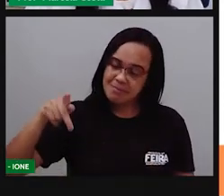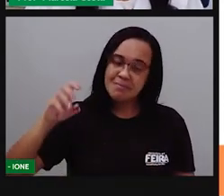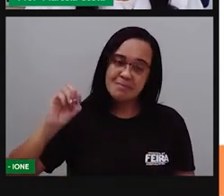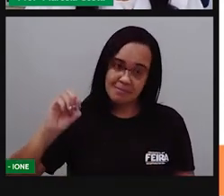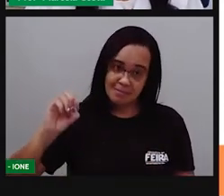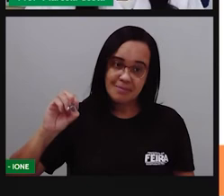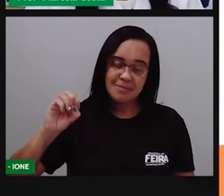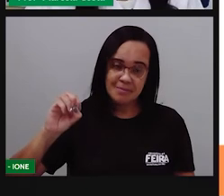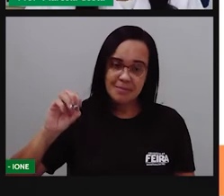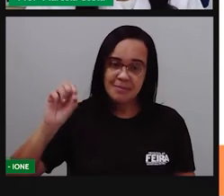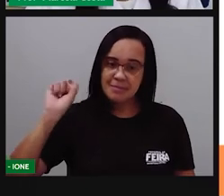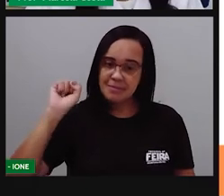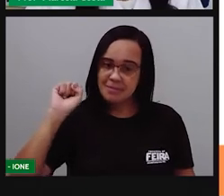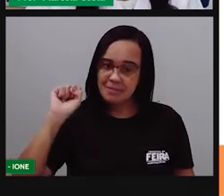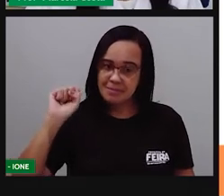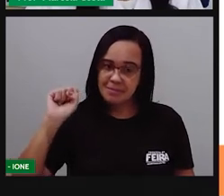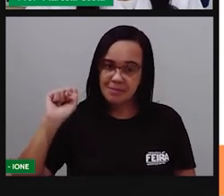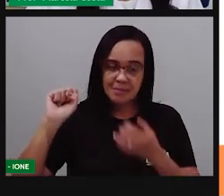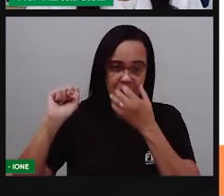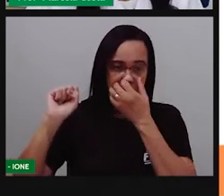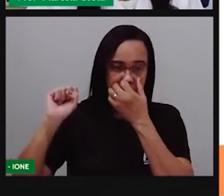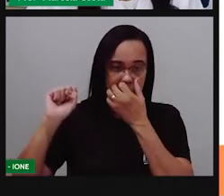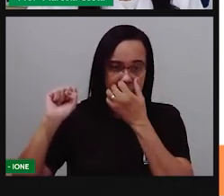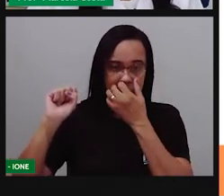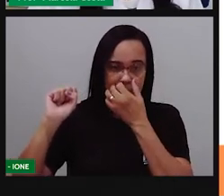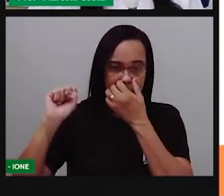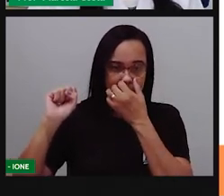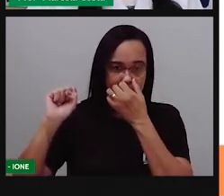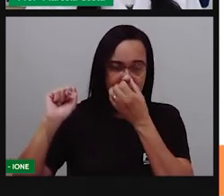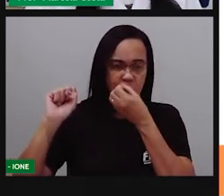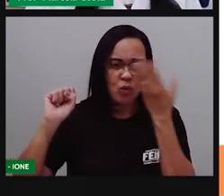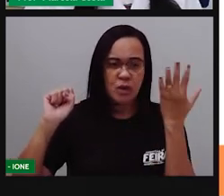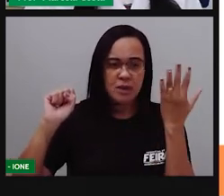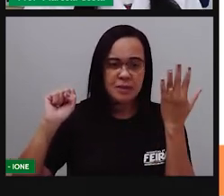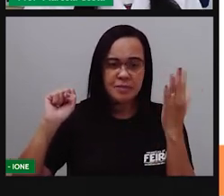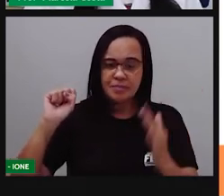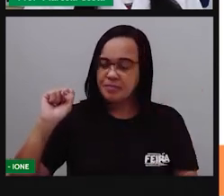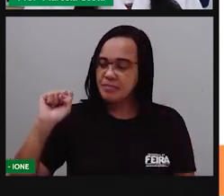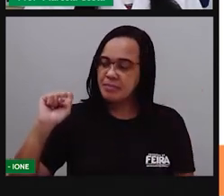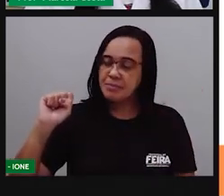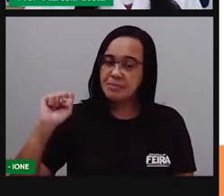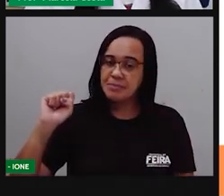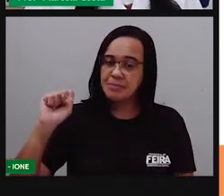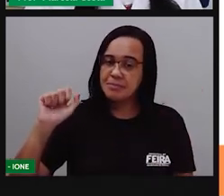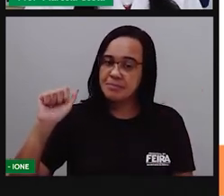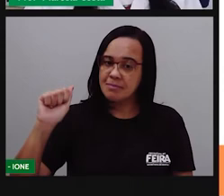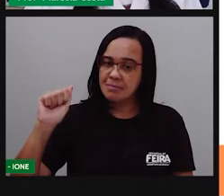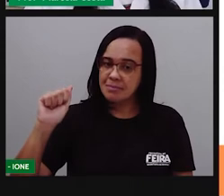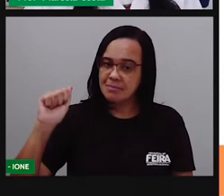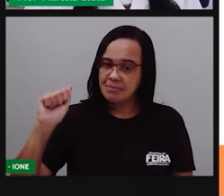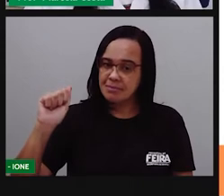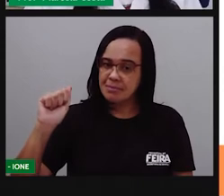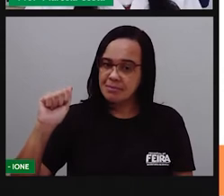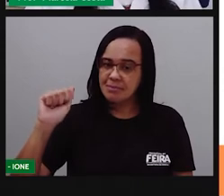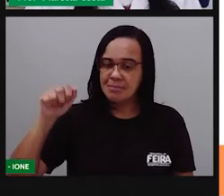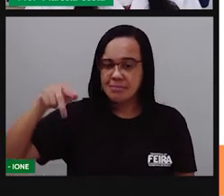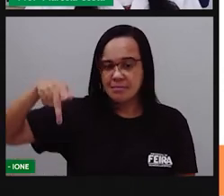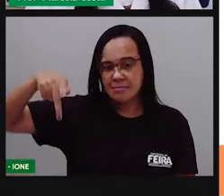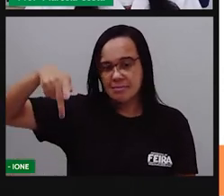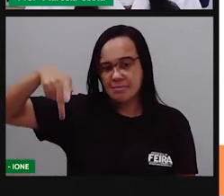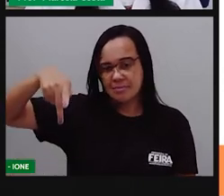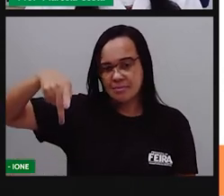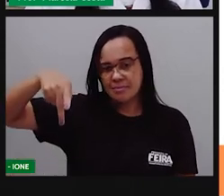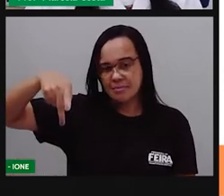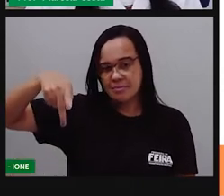Vamos só letrar, contar quantas letras tem. Olha. C A